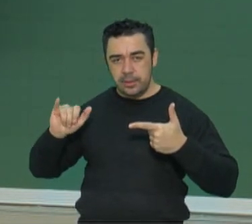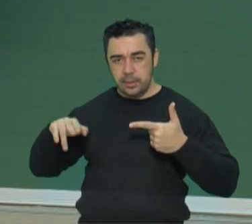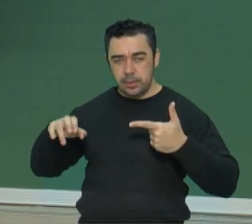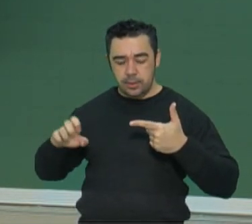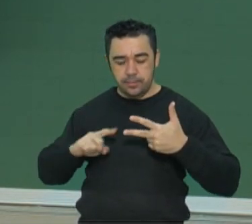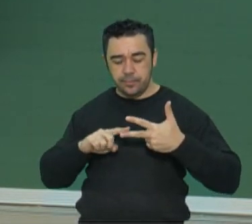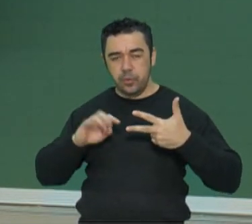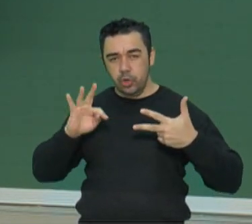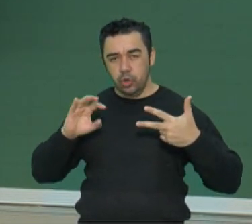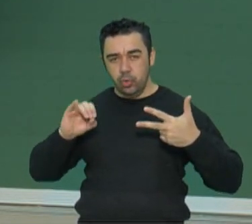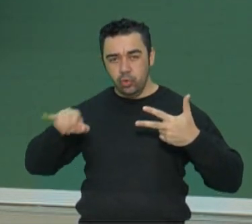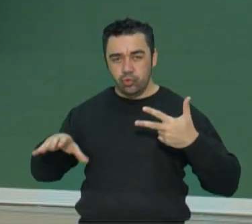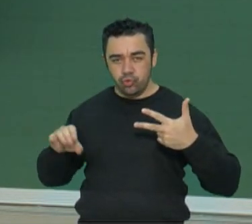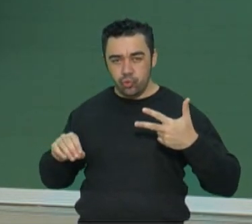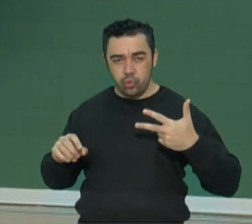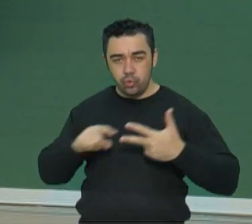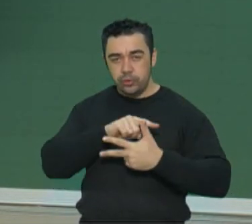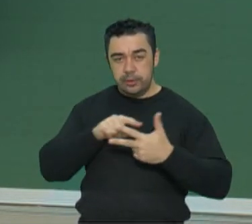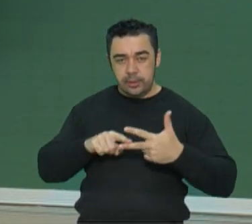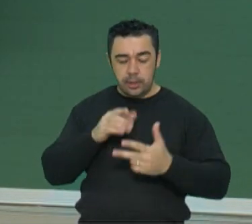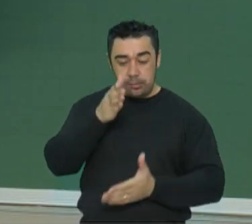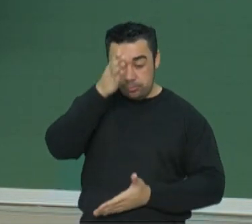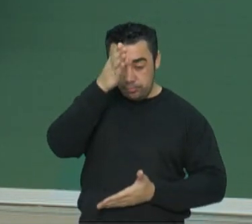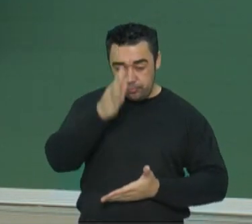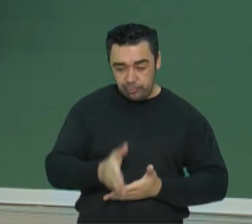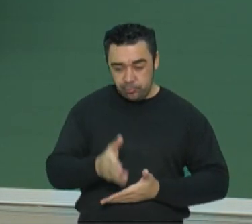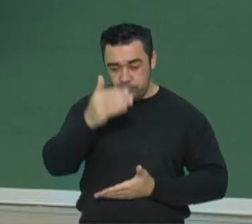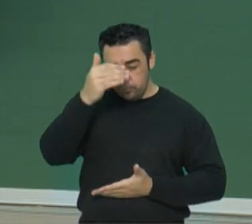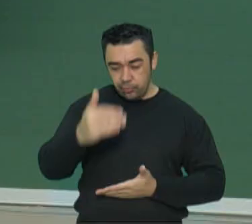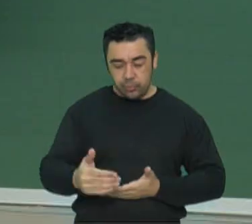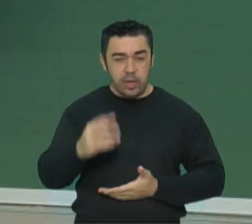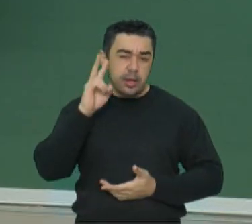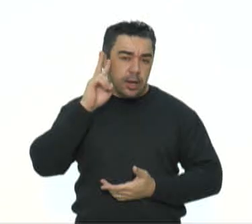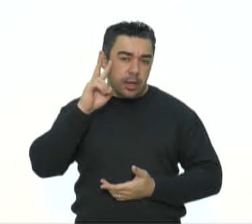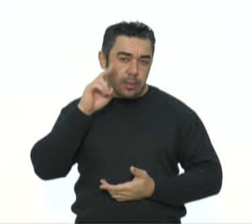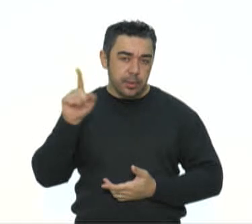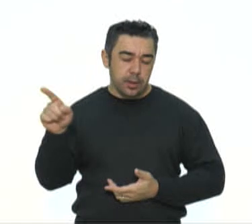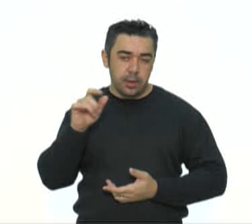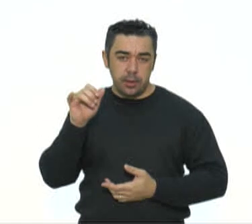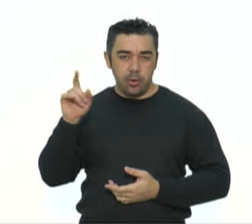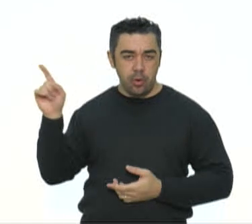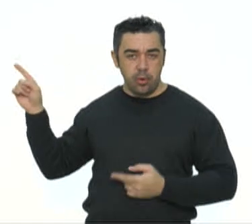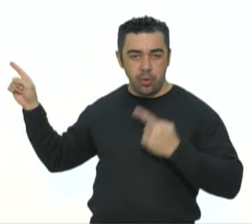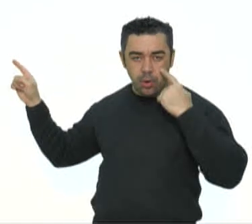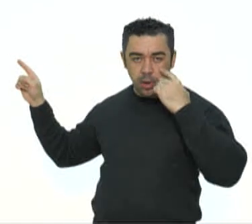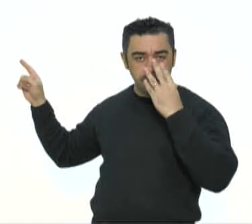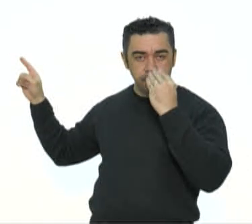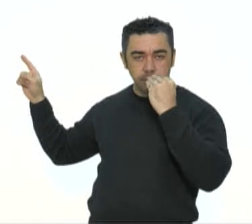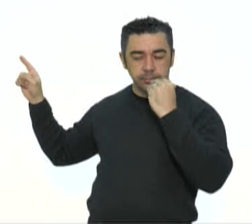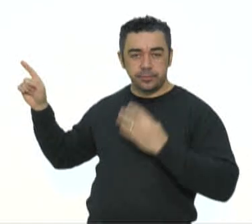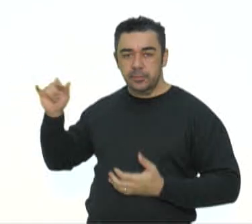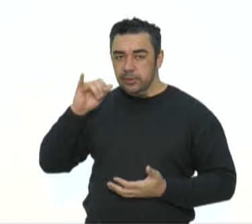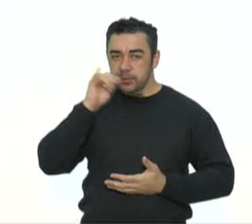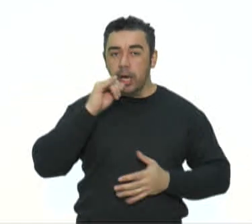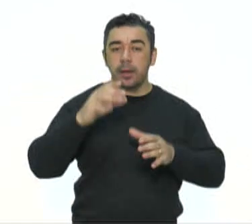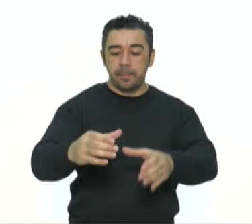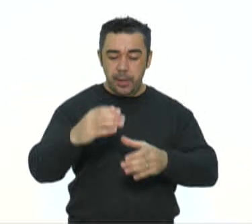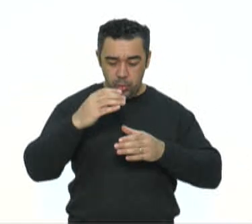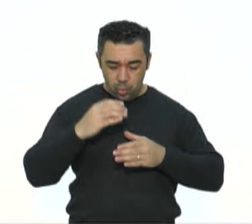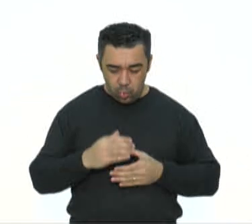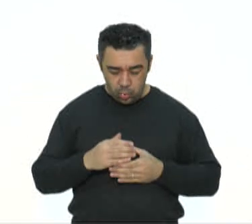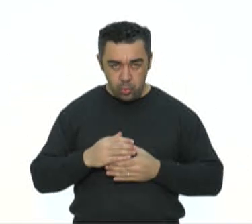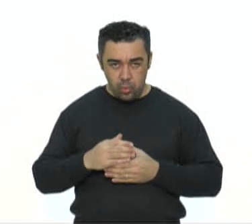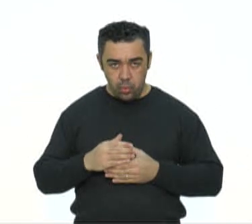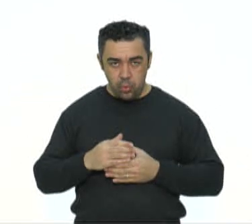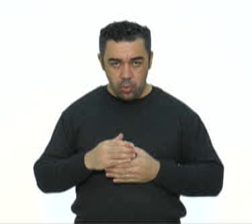todos eles dividindo o mundo. Repara que o líder italiano já pegou sua parte, o líder japonês está esperando a sua